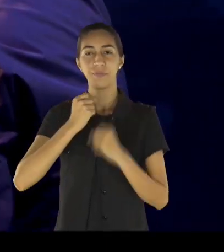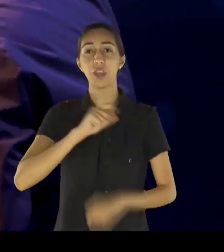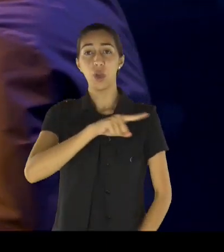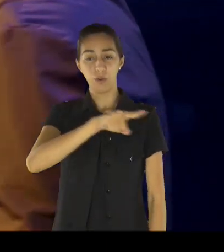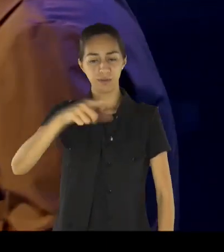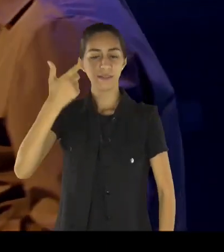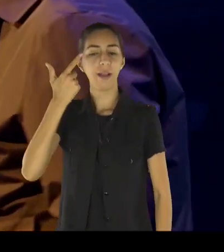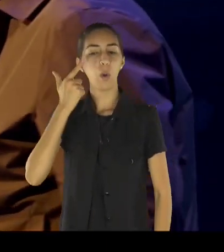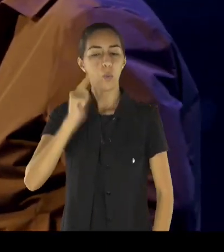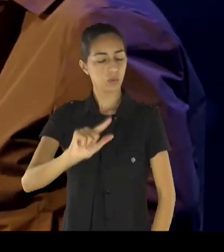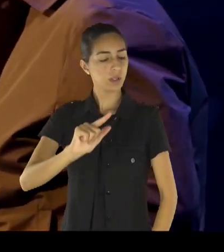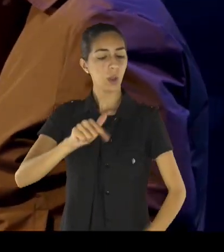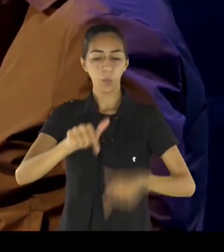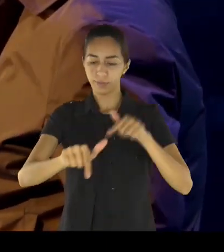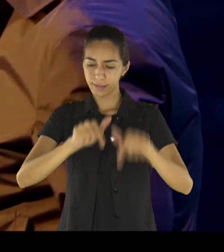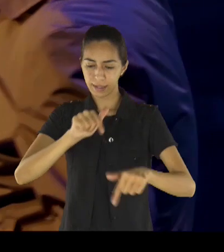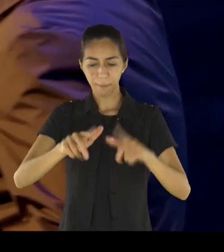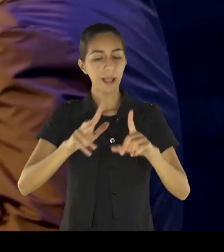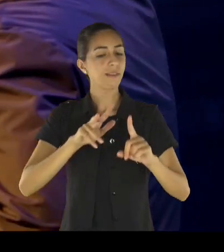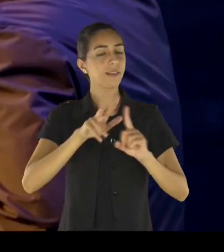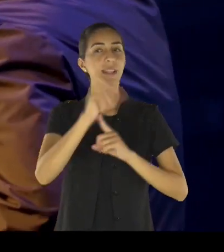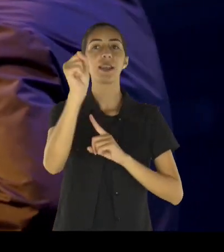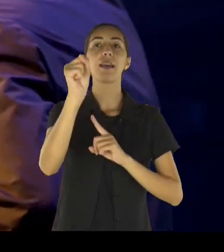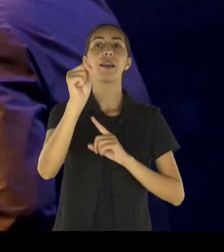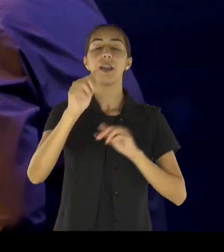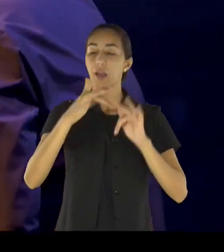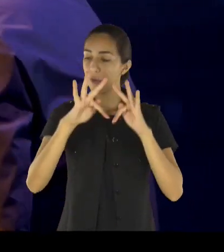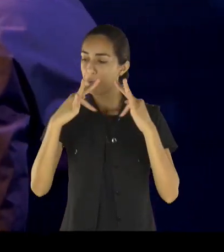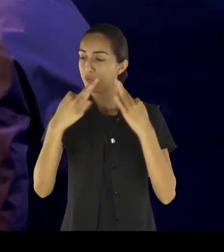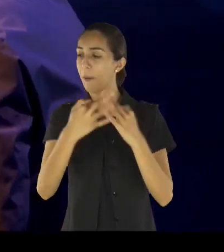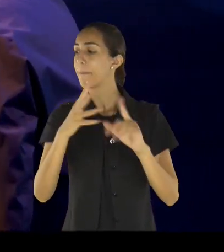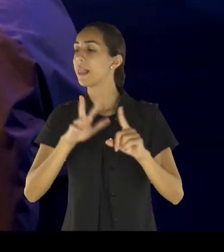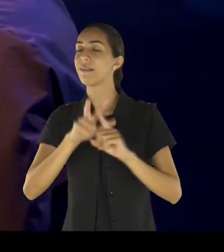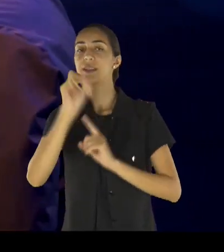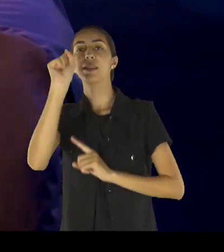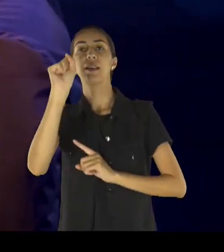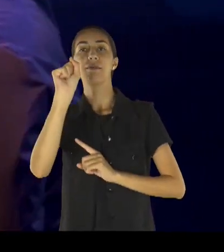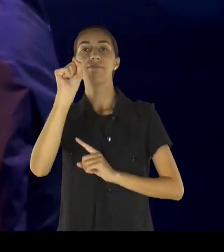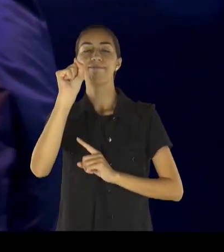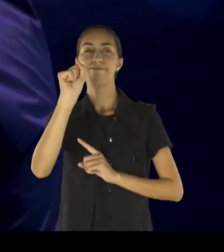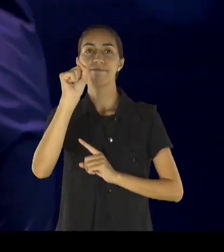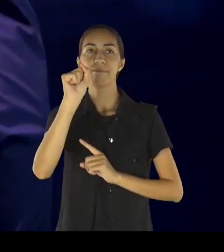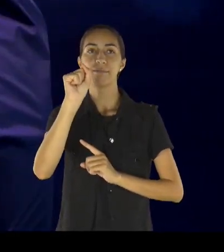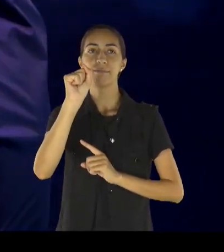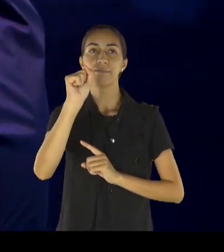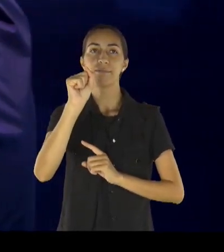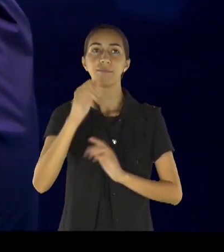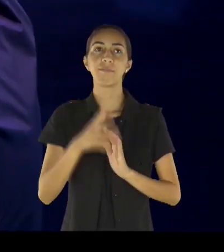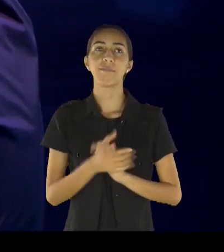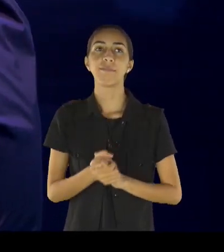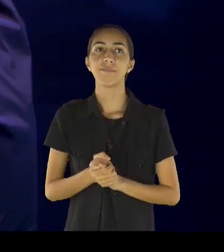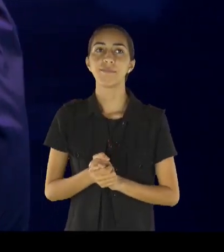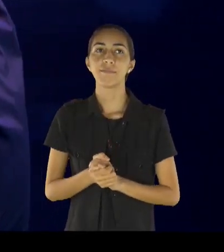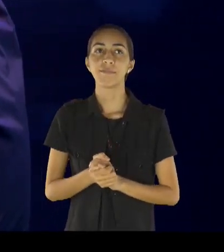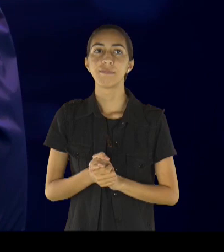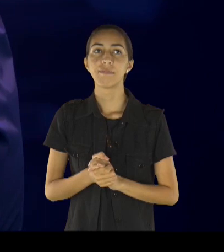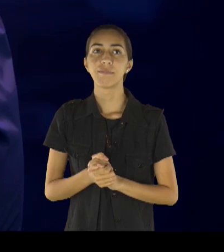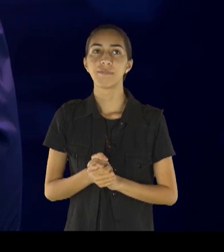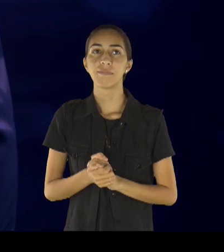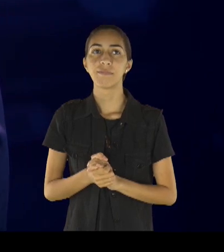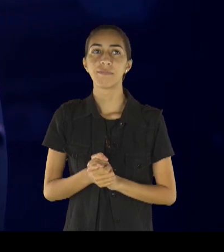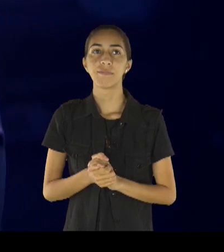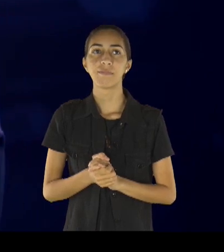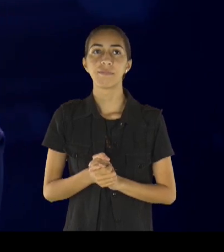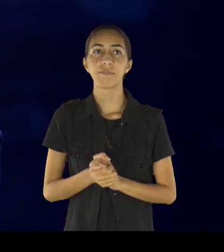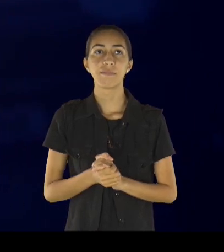para enfrentar a sua família, para enfrentar seus relacionamentos, para enfrentar, o que vem para ir,